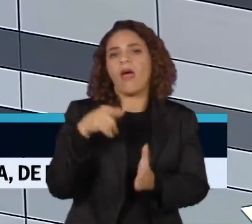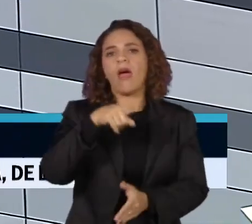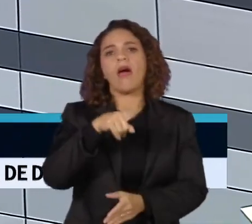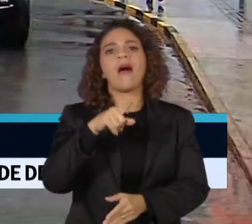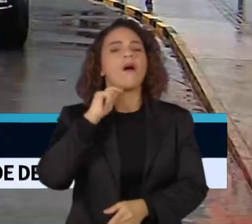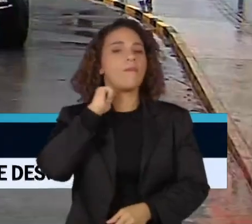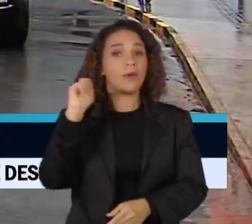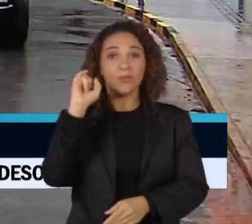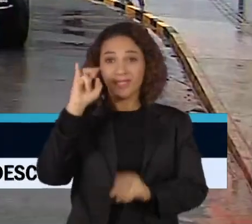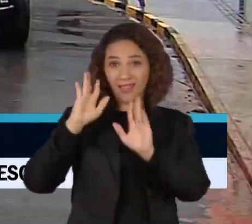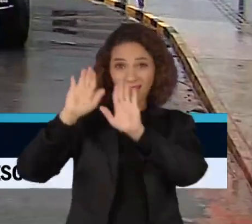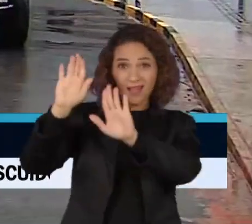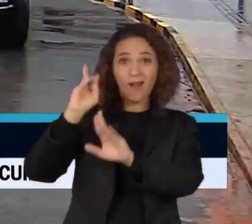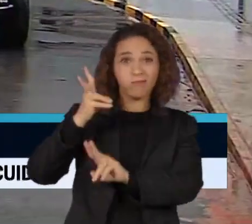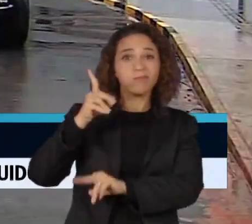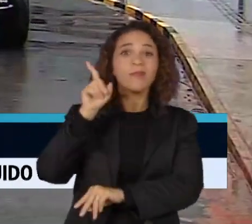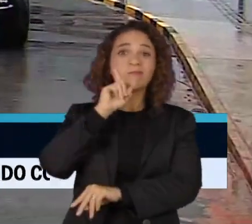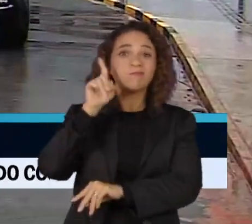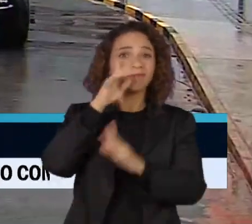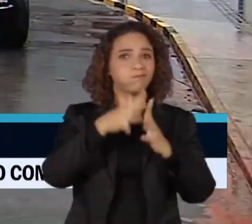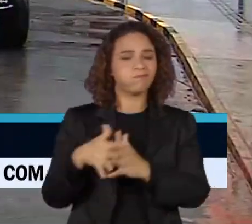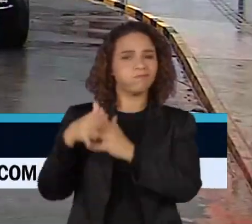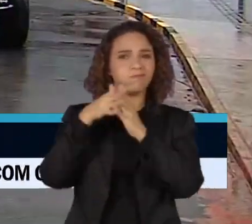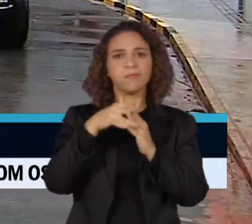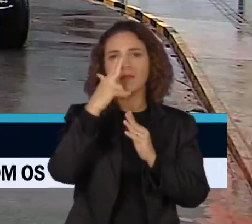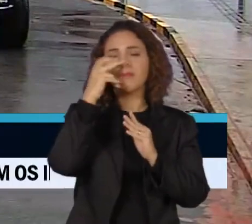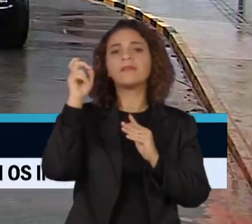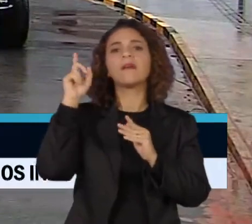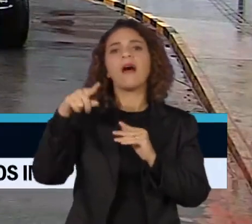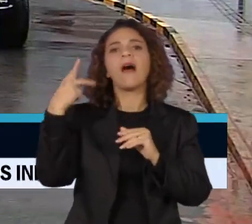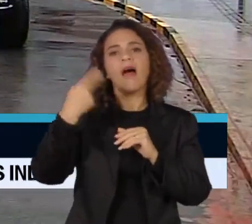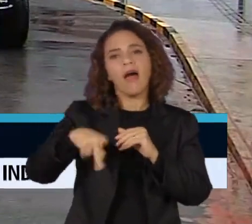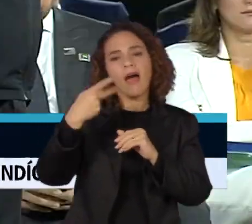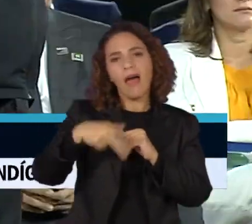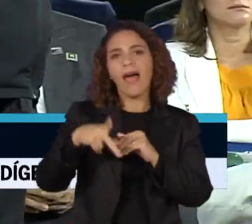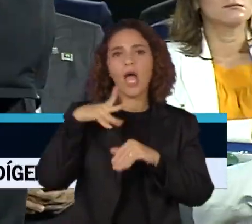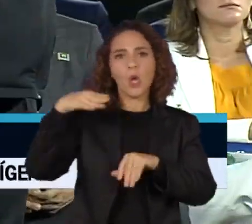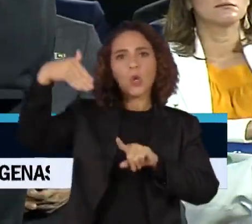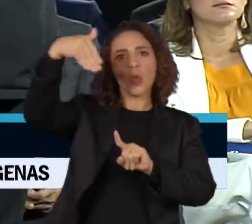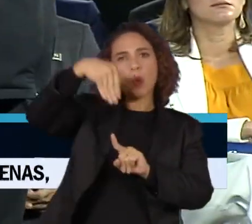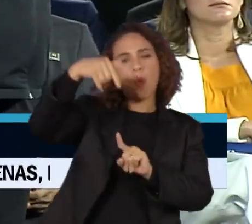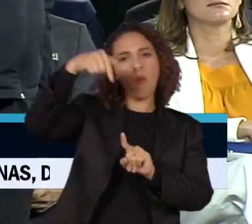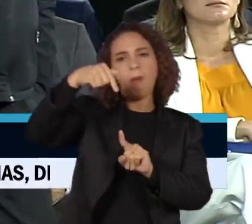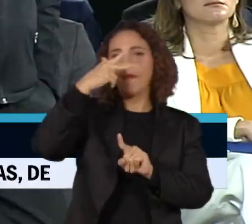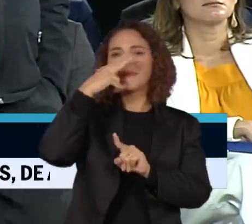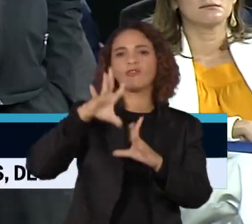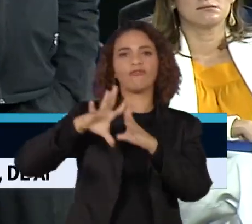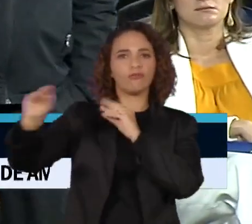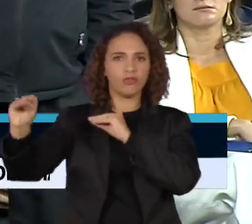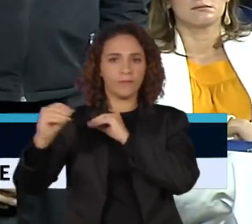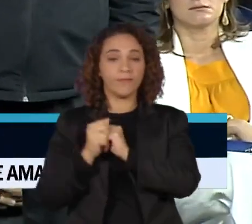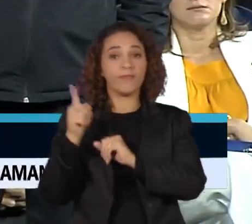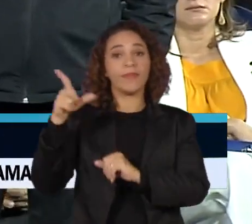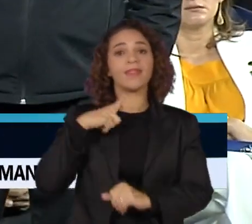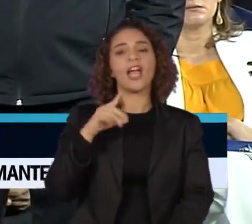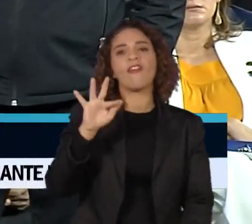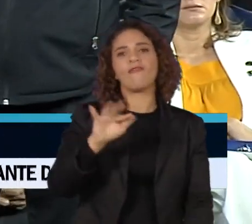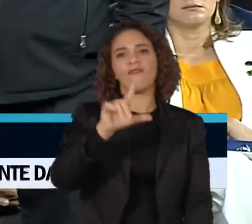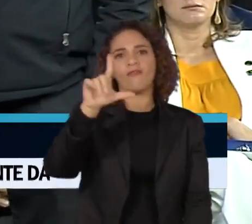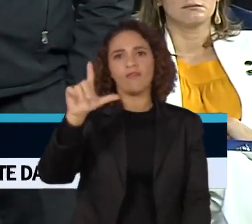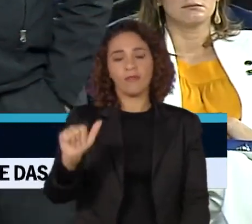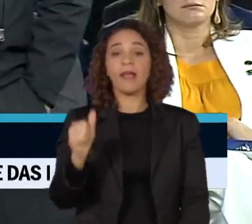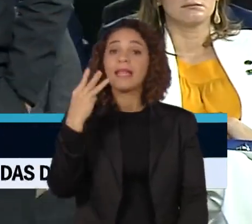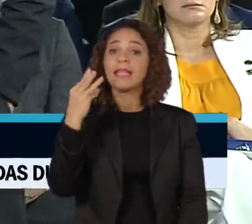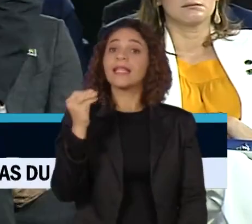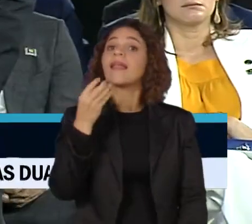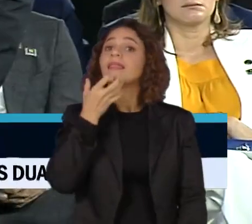Estados Unidos, fica configurada a evasão do Distrito da Culpa. O ex-presidente está na Flórida desde 30 de